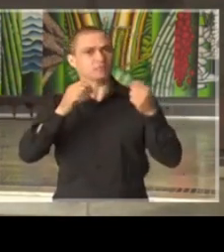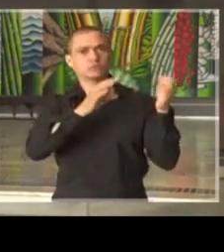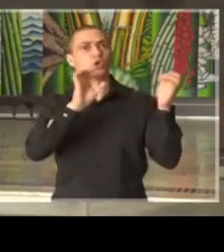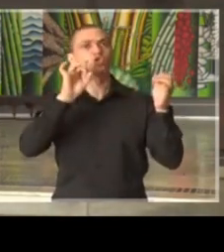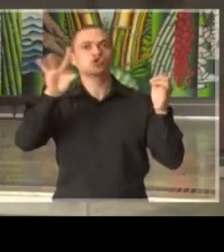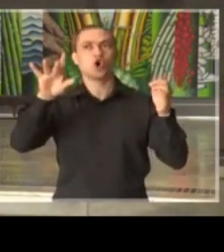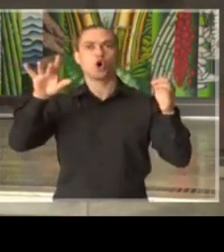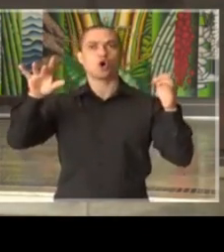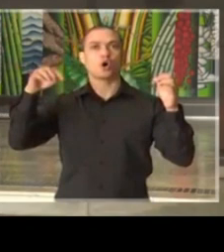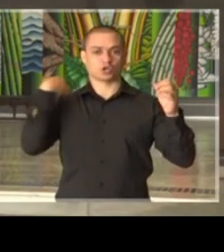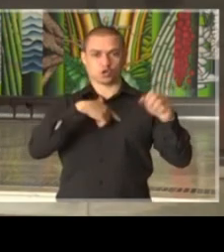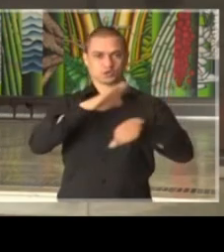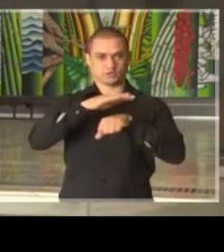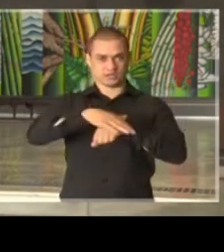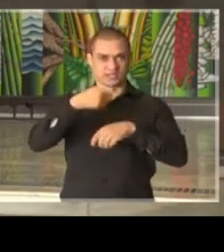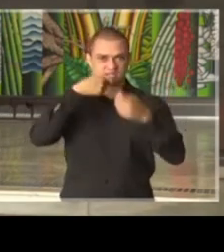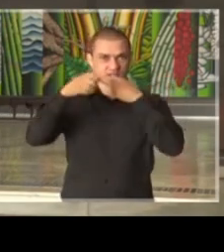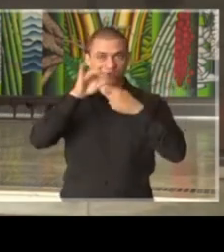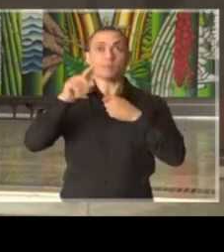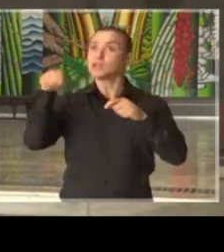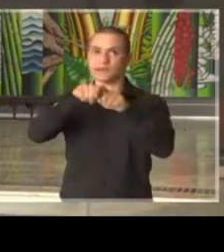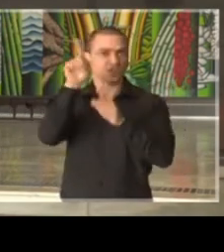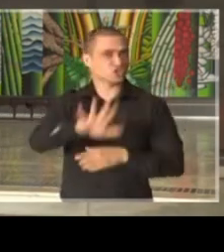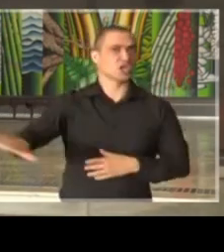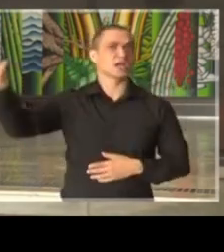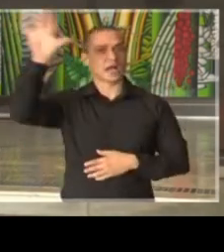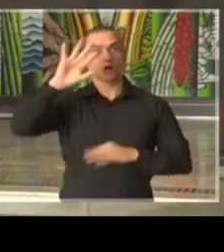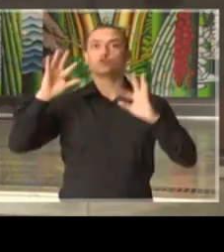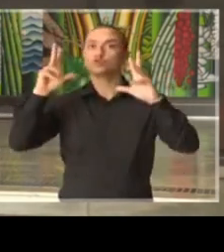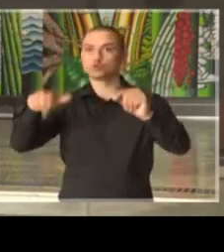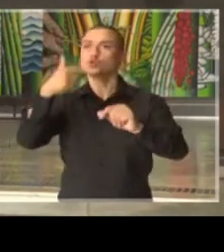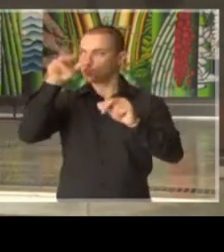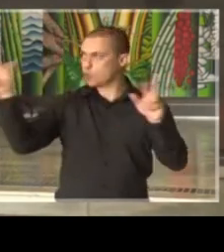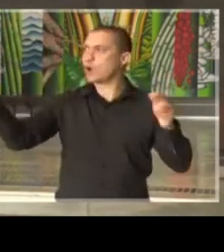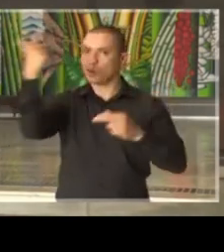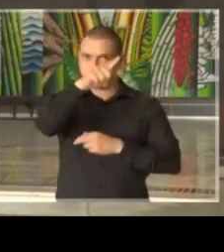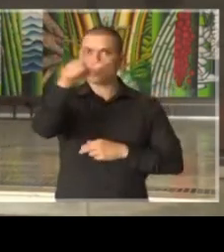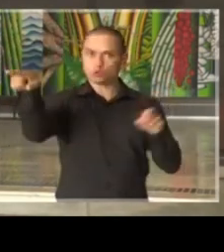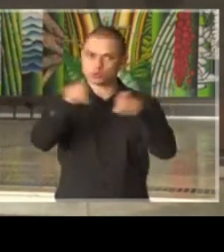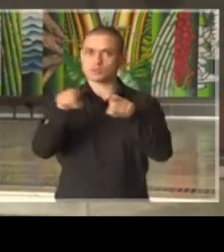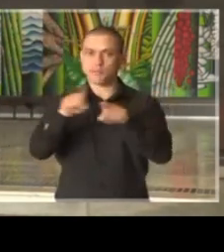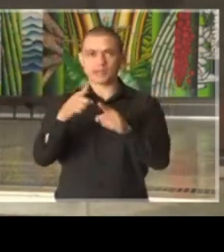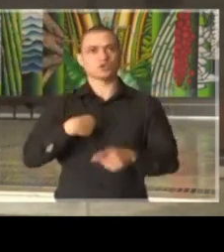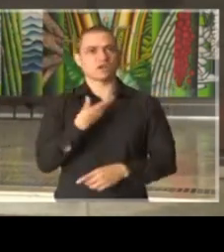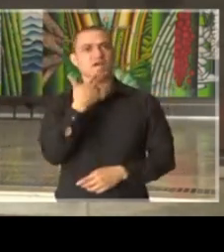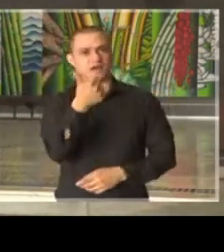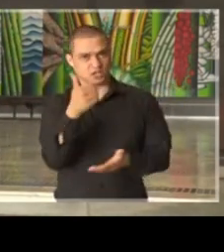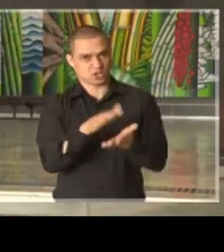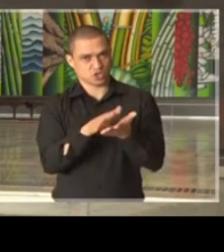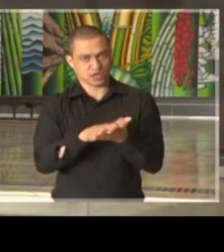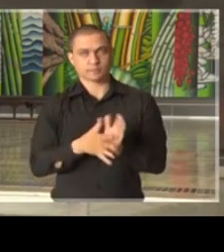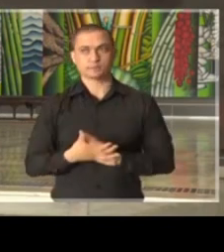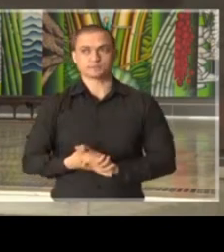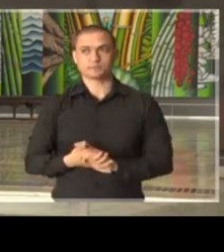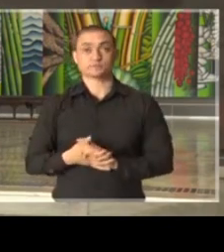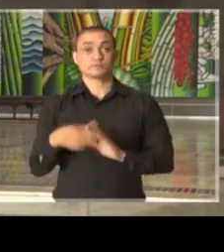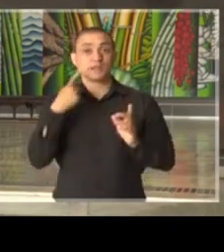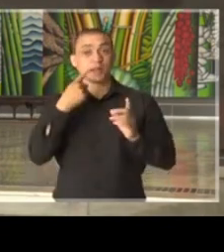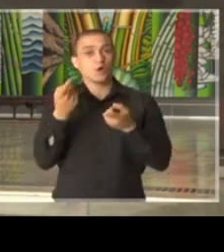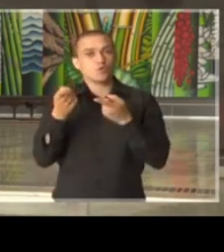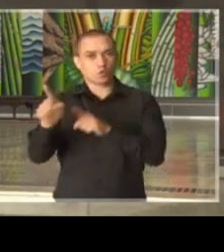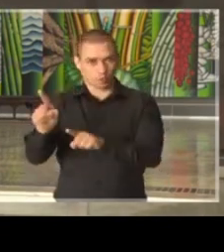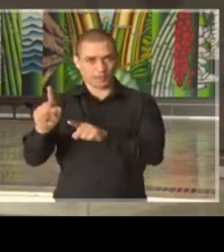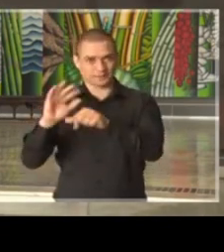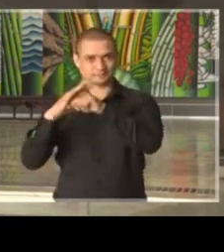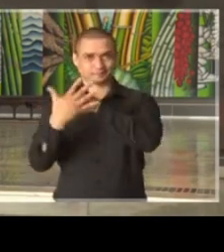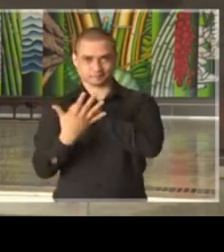manifestações que fazemos aqui, mas uma cobertura eficiente, tanto quanto os demais veículos que aqui estão, eu já elogiei, no combate a